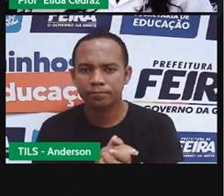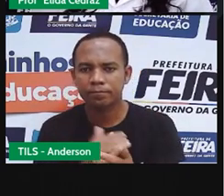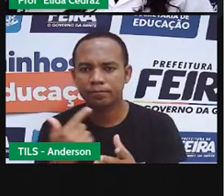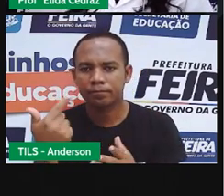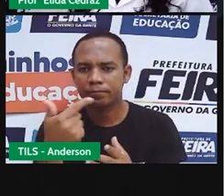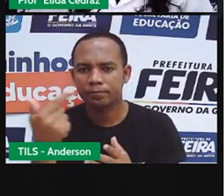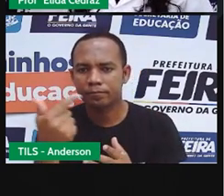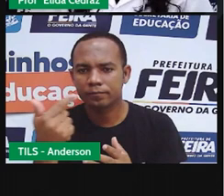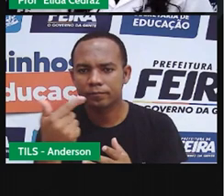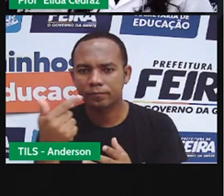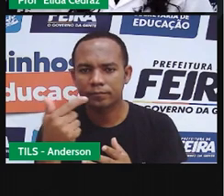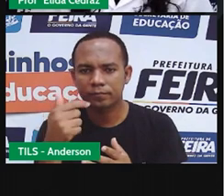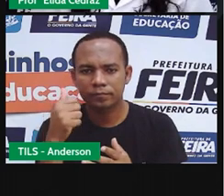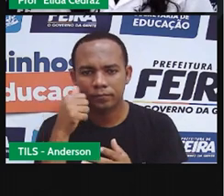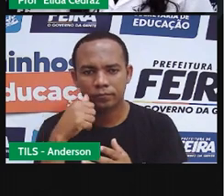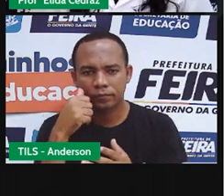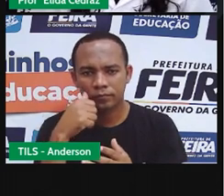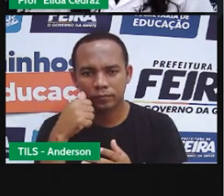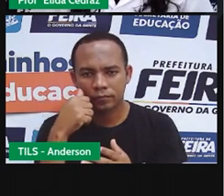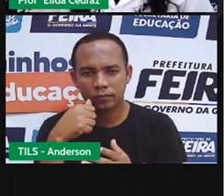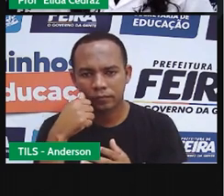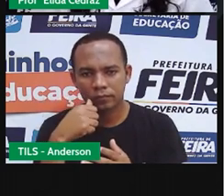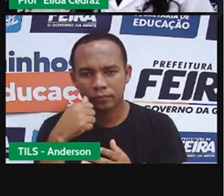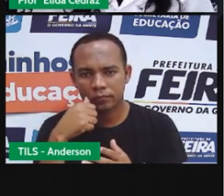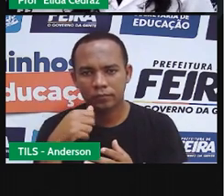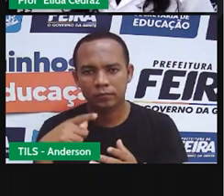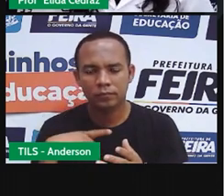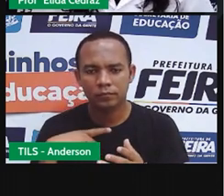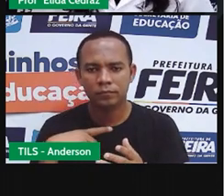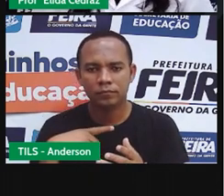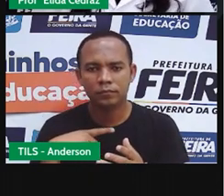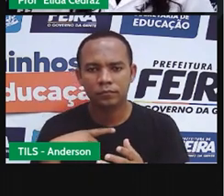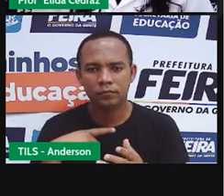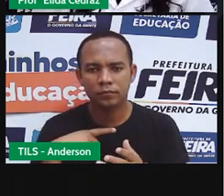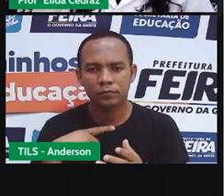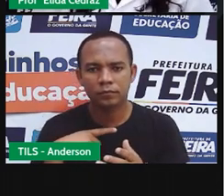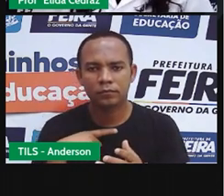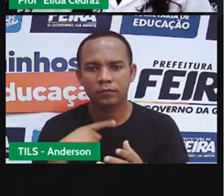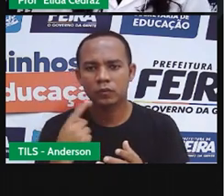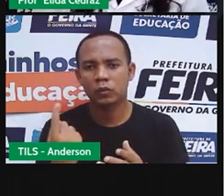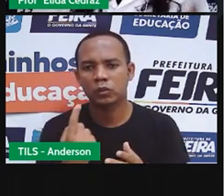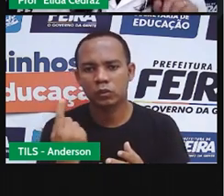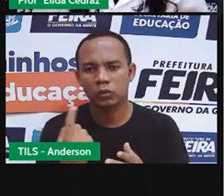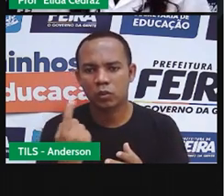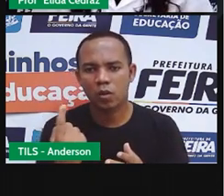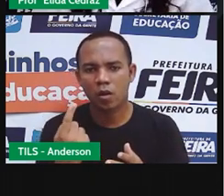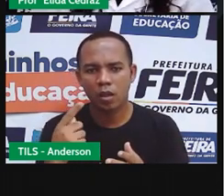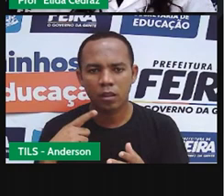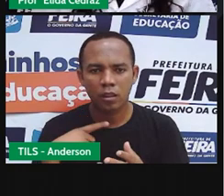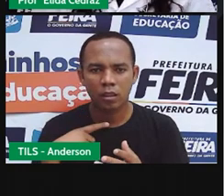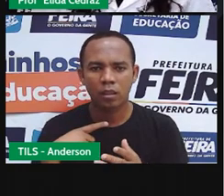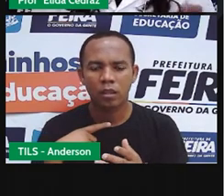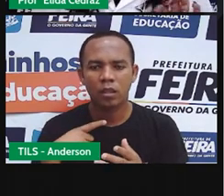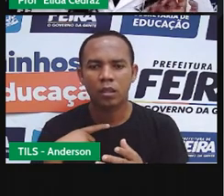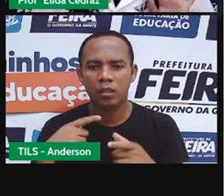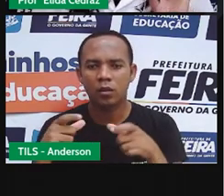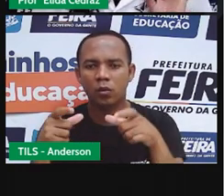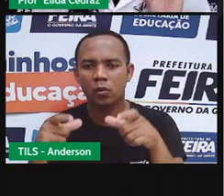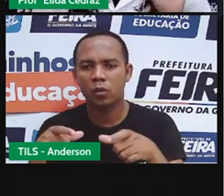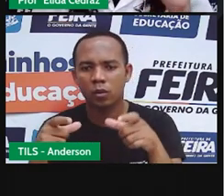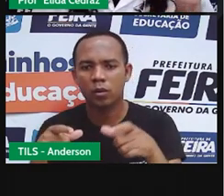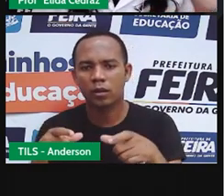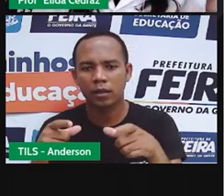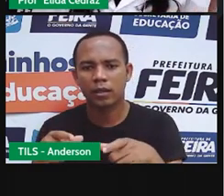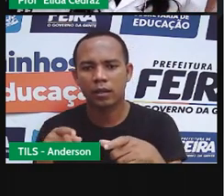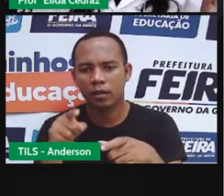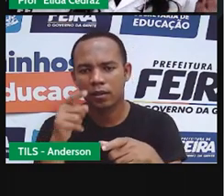Isso, muito bem, vamos ver? Olha só, porque a menininha está sozinha. Vamos identificar onde está